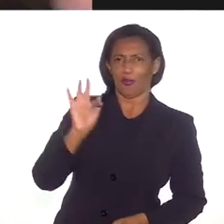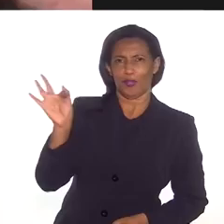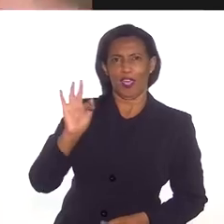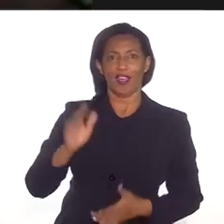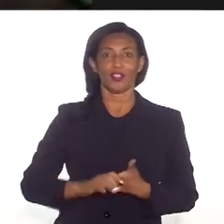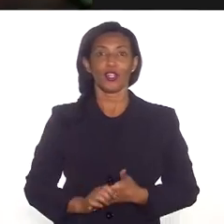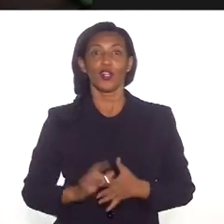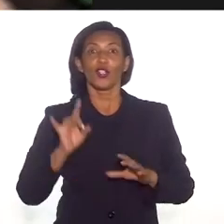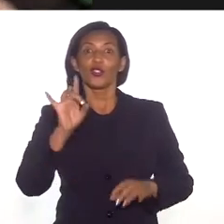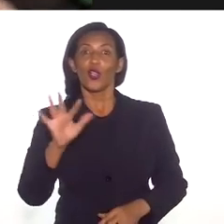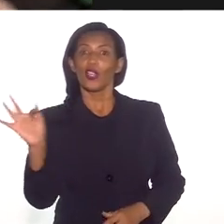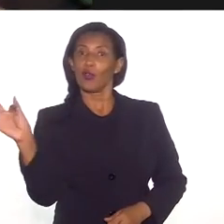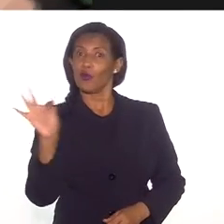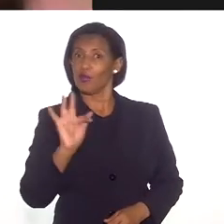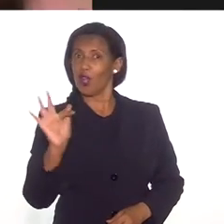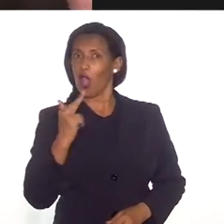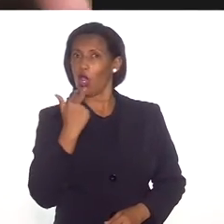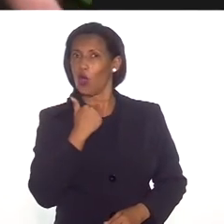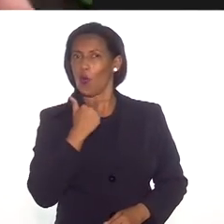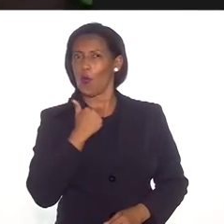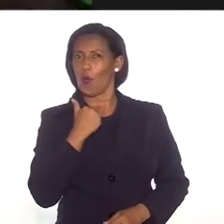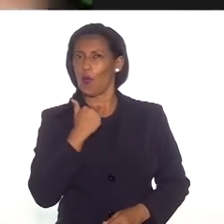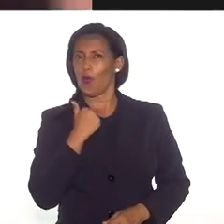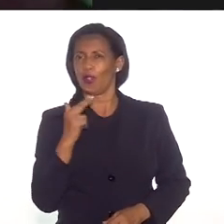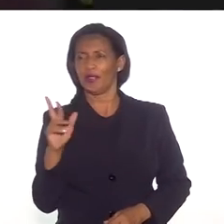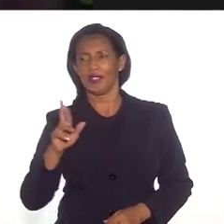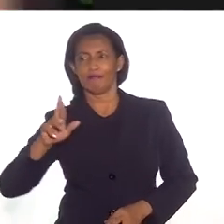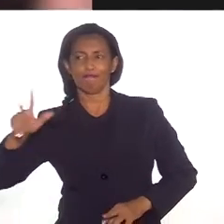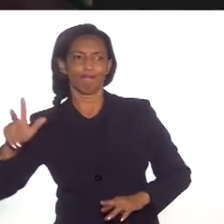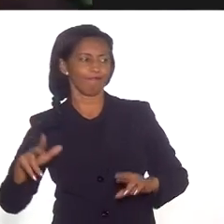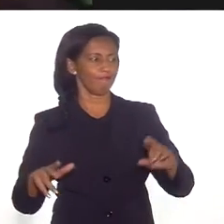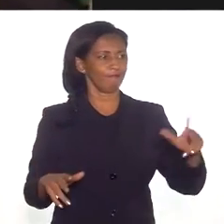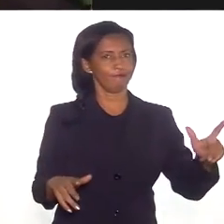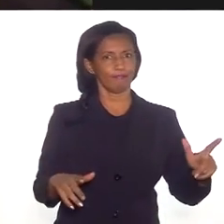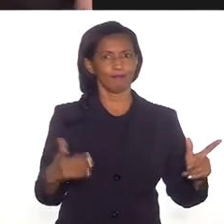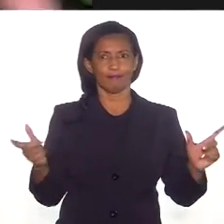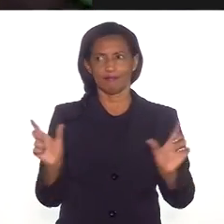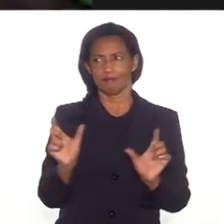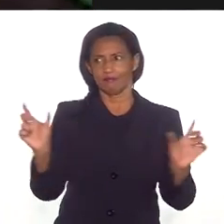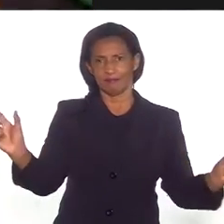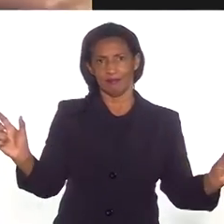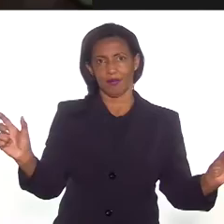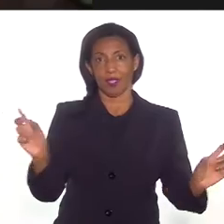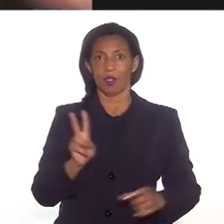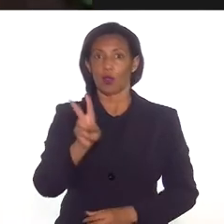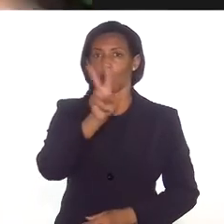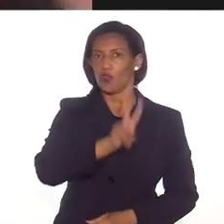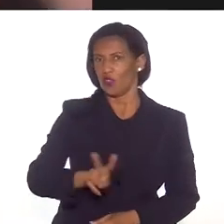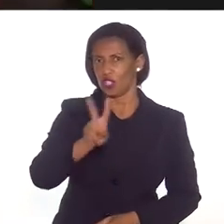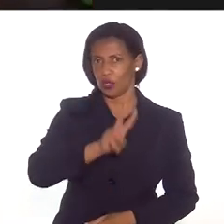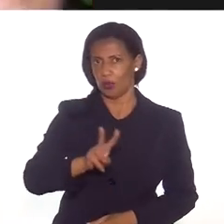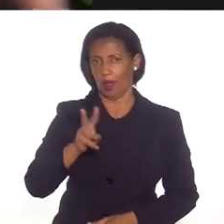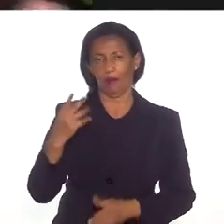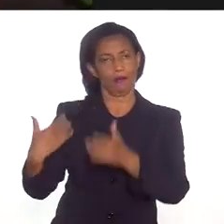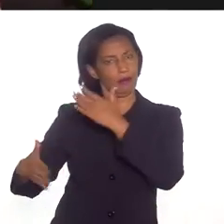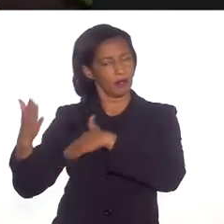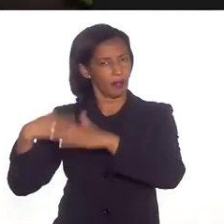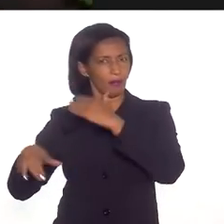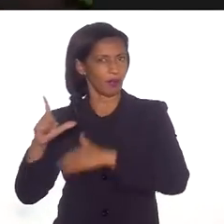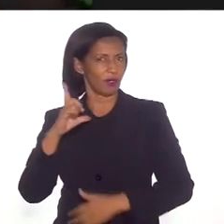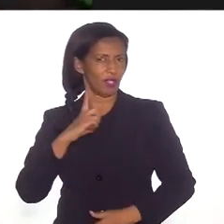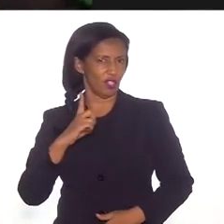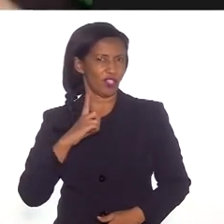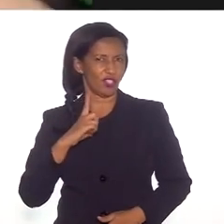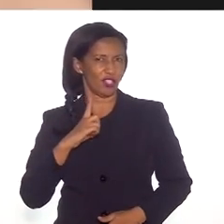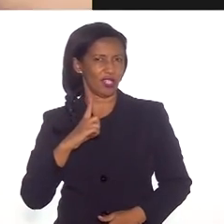Só que a universidade não pode ser do mesmo jeito para um e para o outro. O vestibular, que antigamente se tinha,